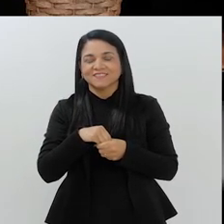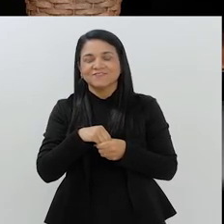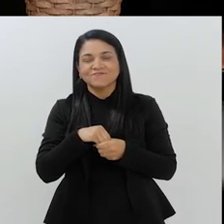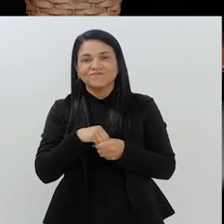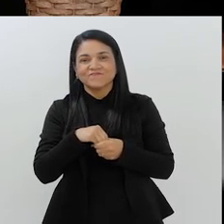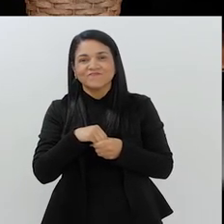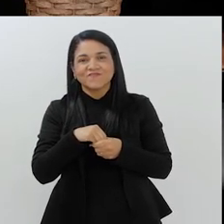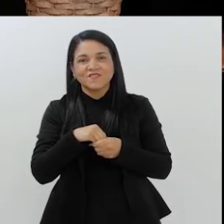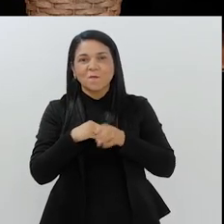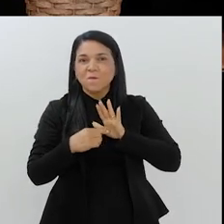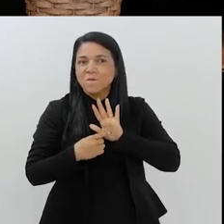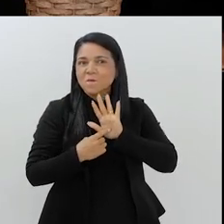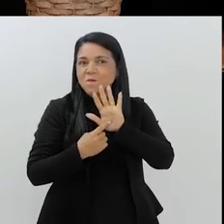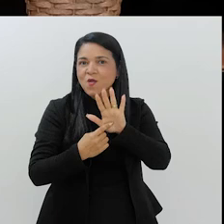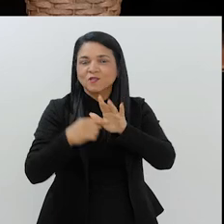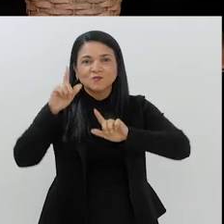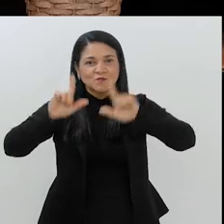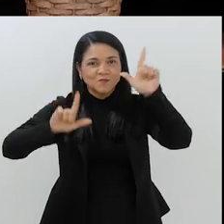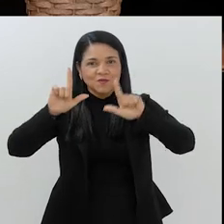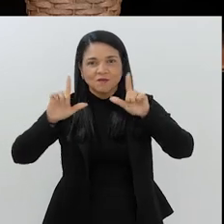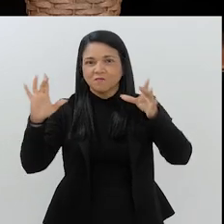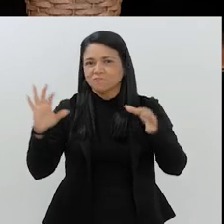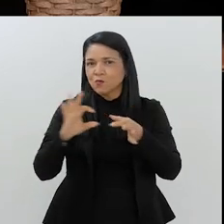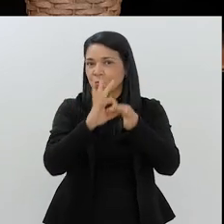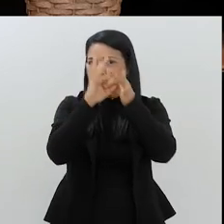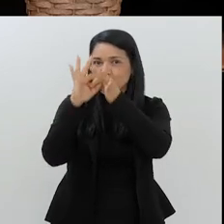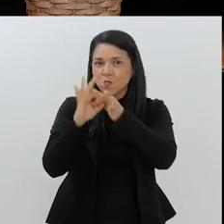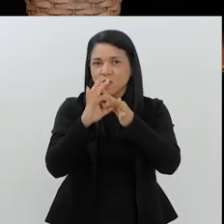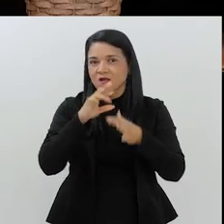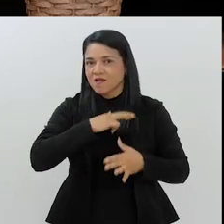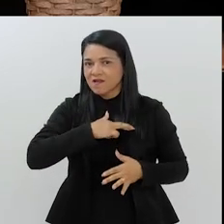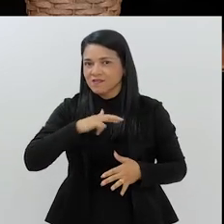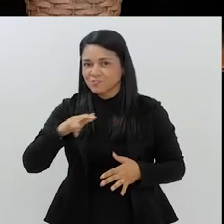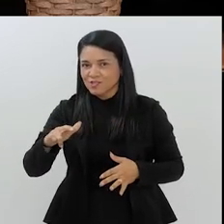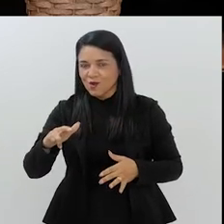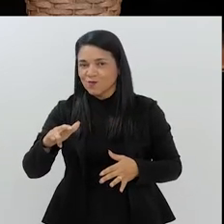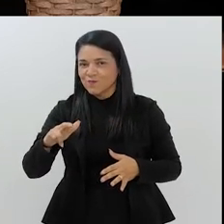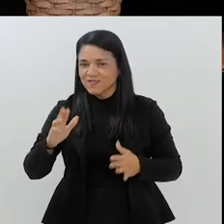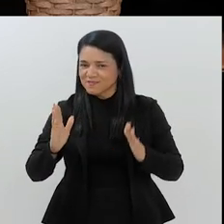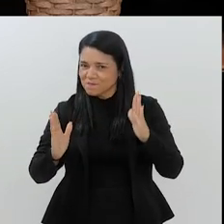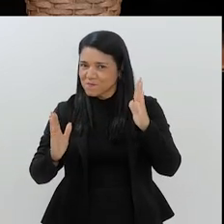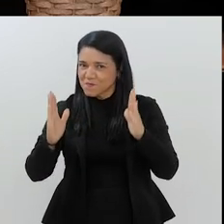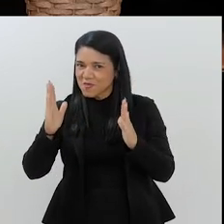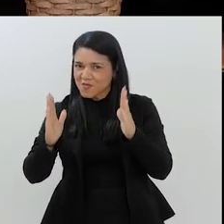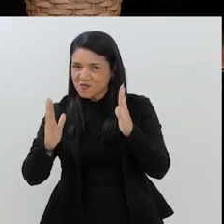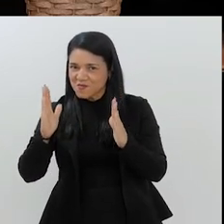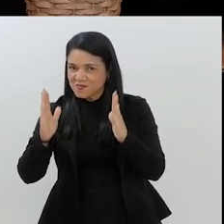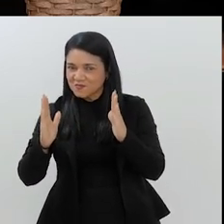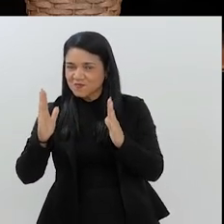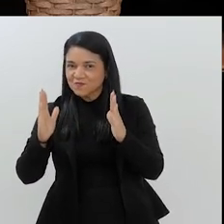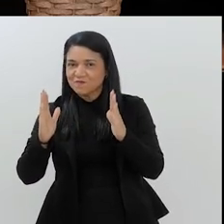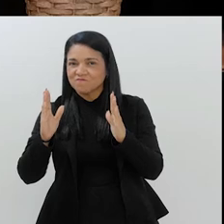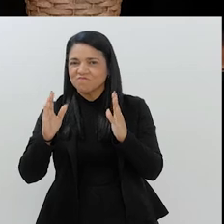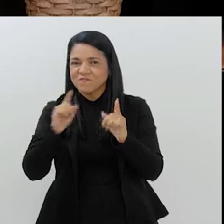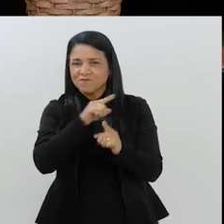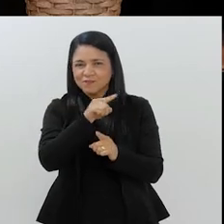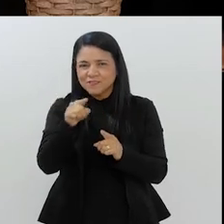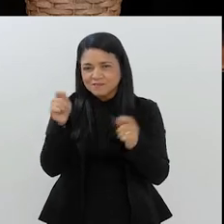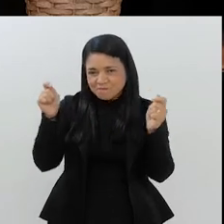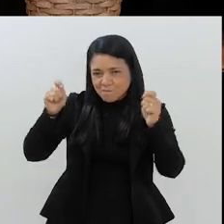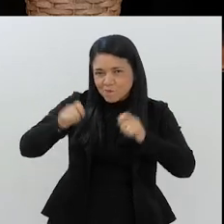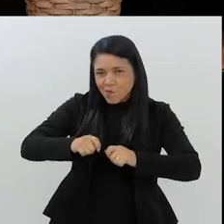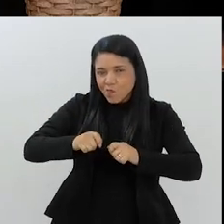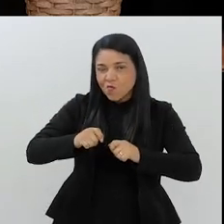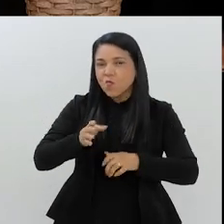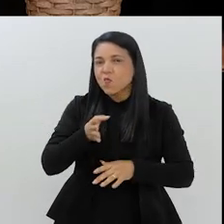Dessa mostra do programa Religare, dessa temporada, para que vocês possam